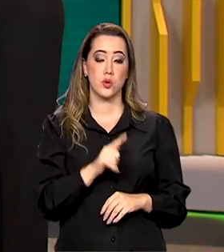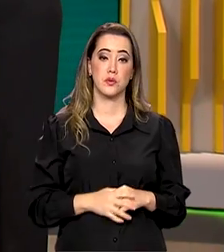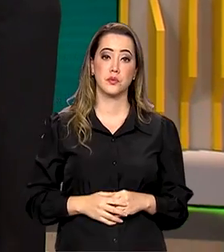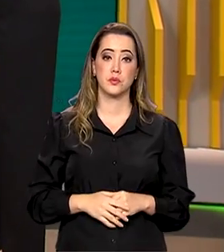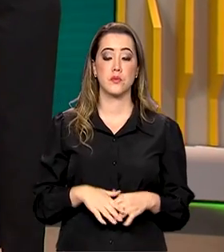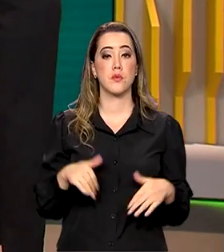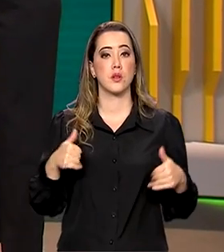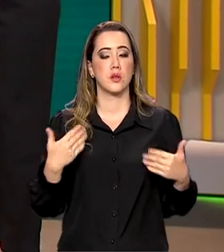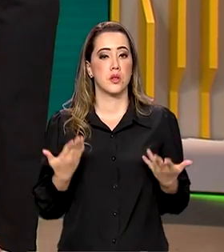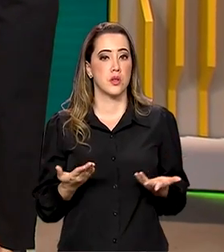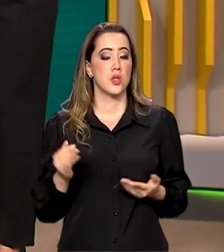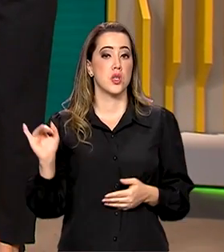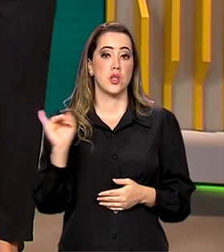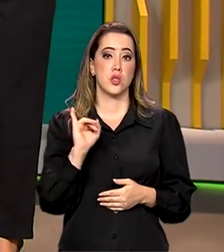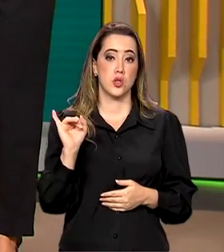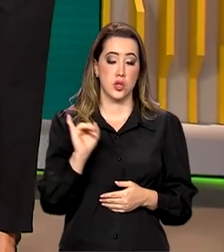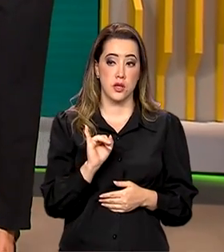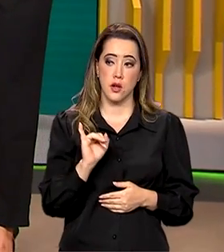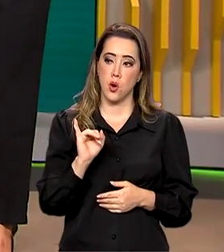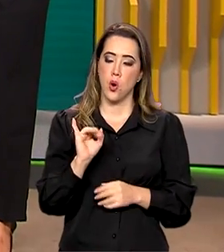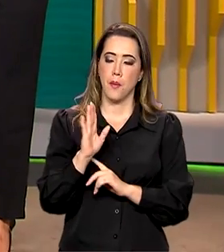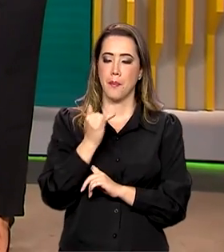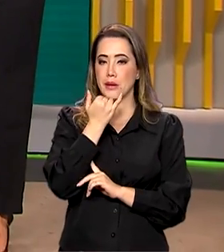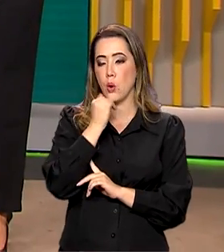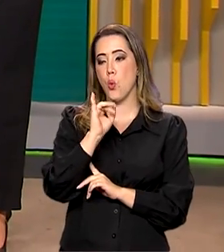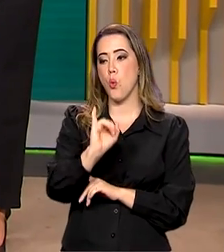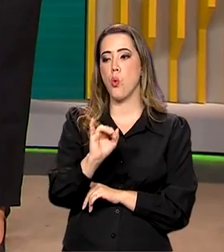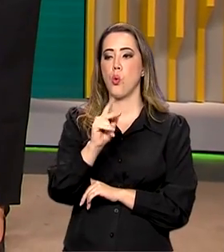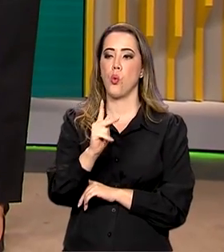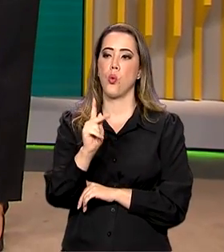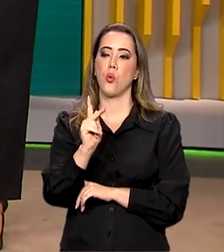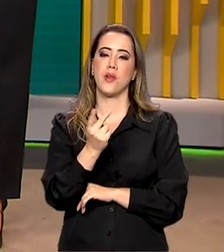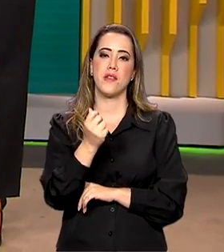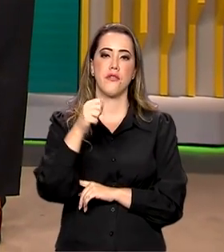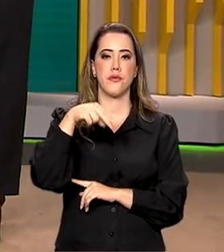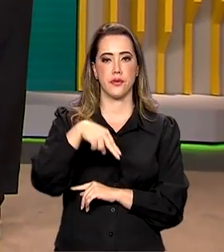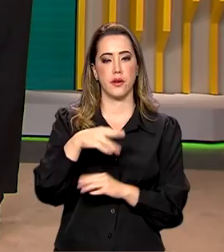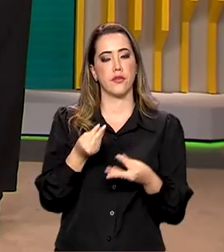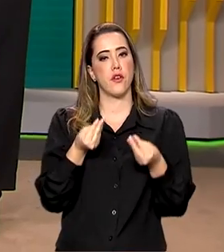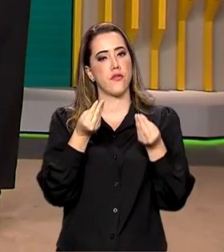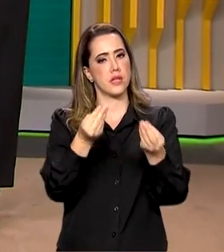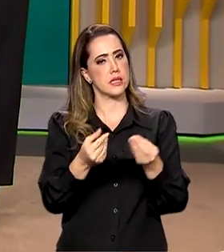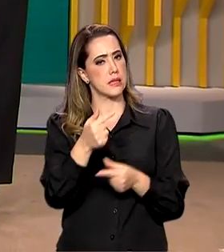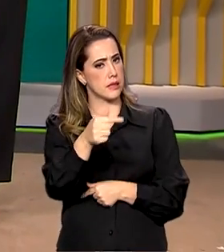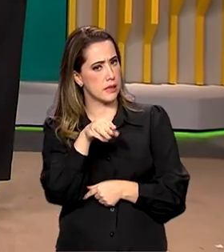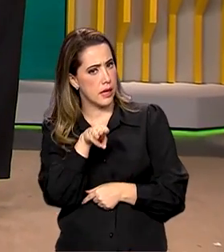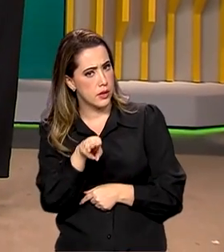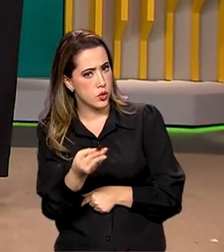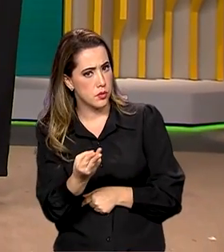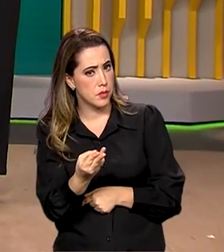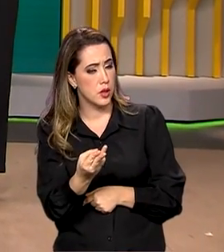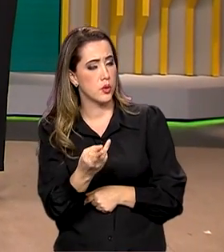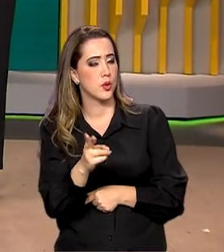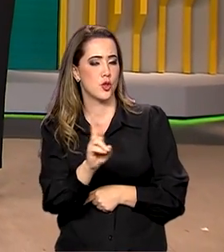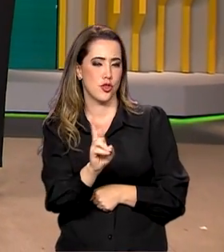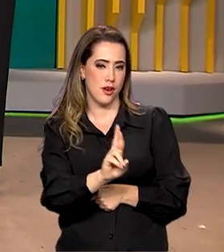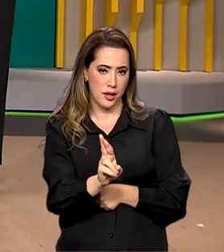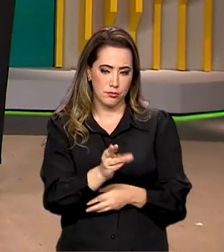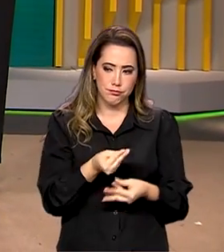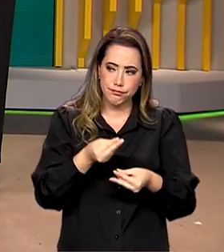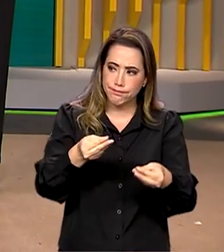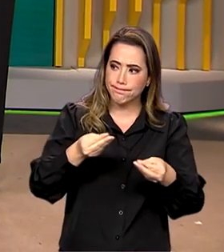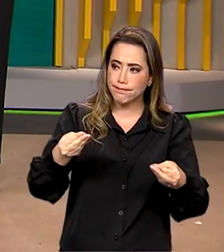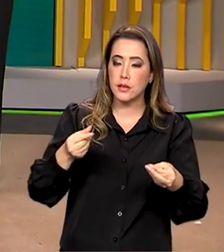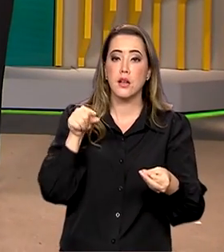Bom, o Instituto do Patrimônio Histórico e Artístico Nacional vai disponibilizar 7 milhões e 500 mil reais para